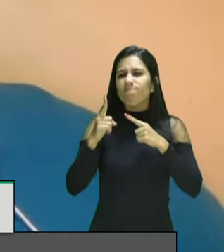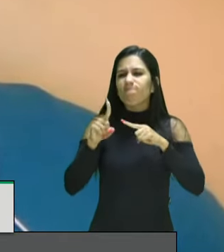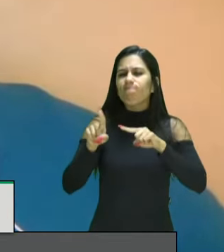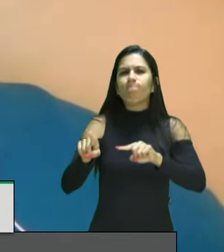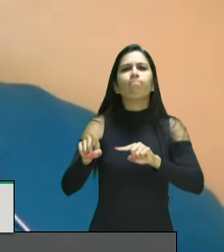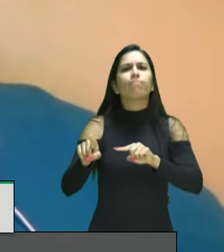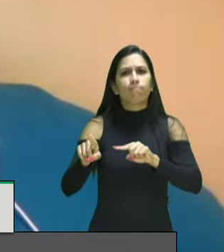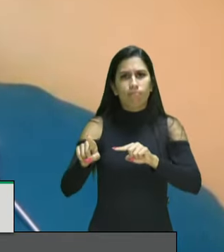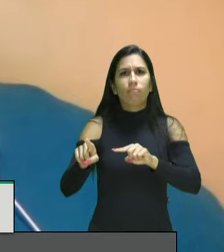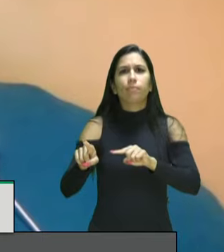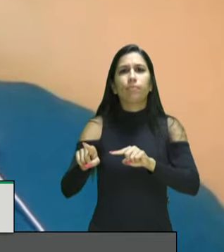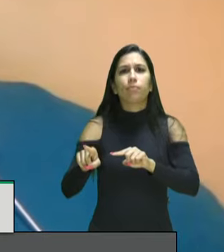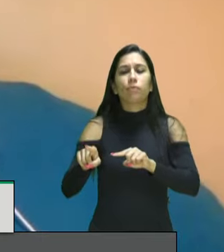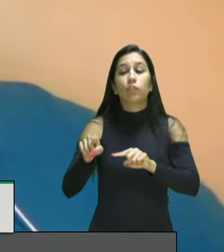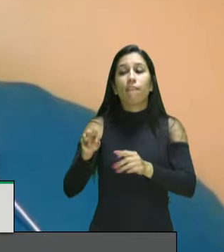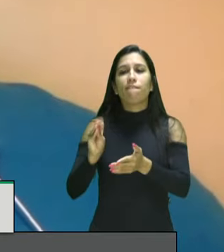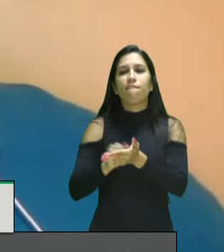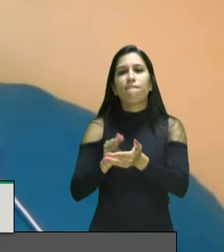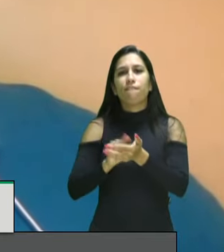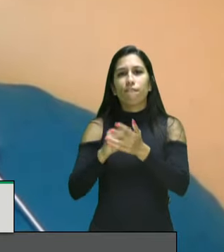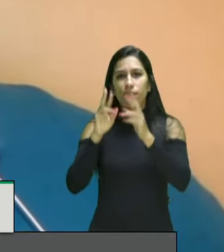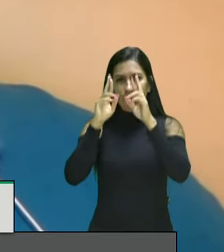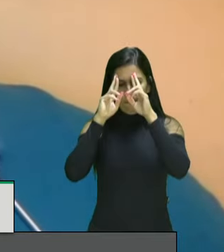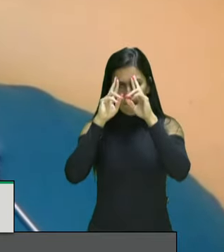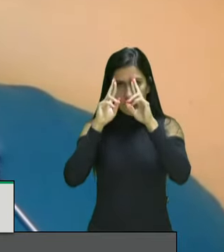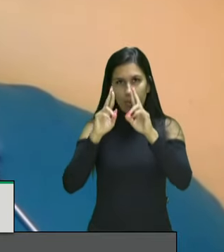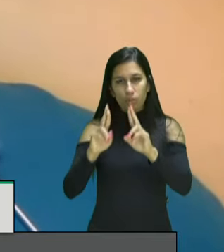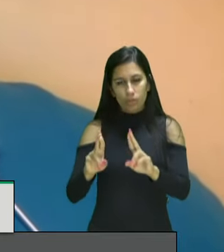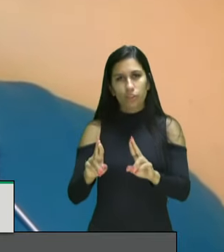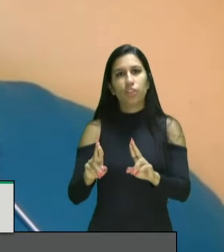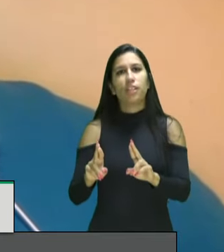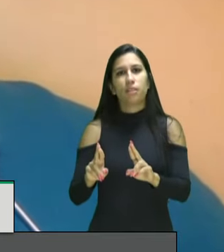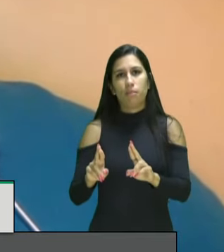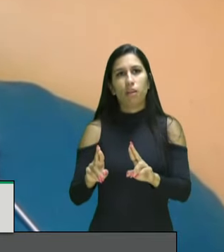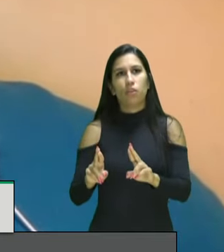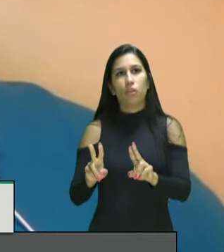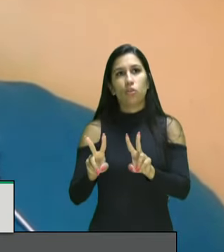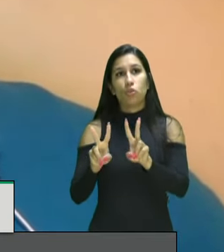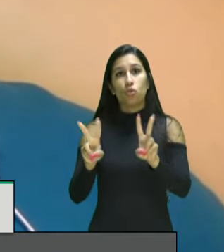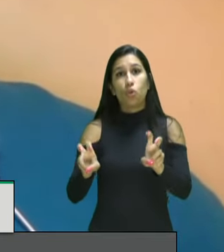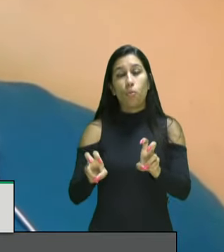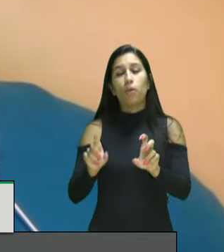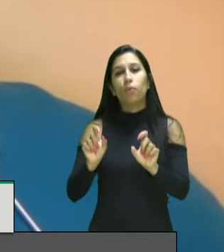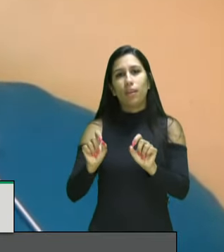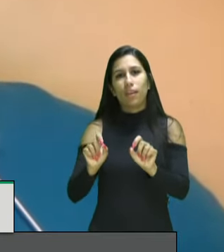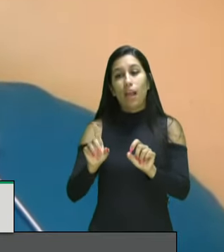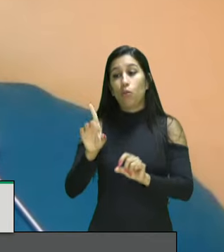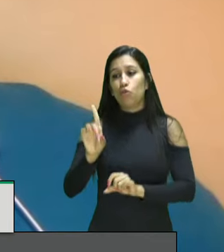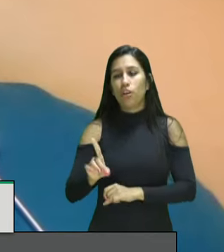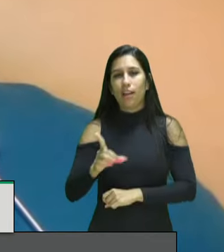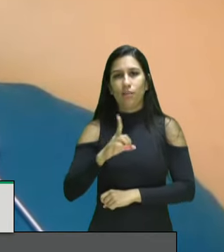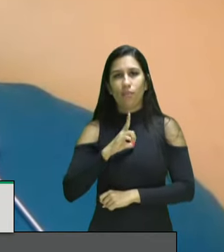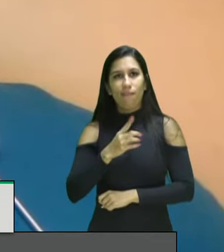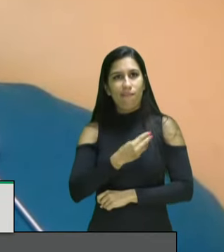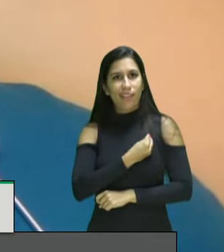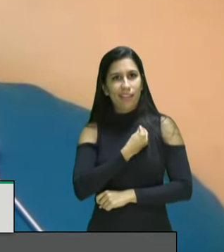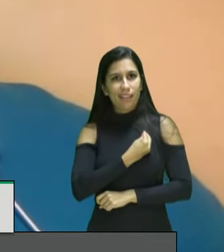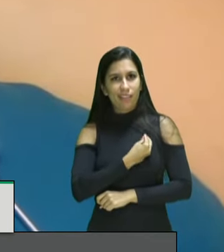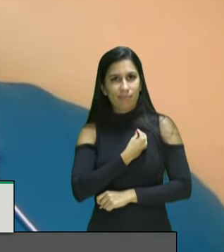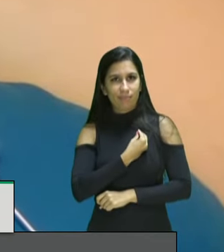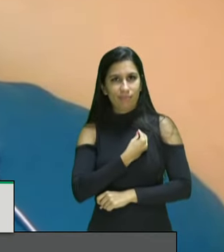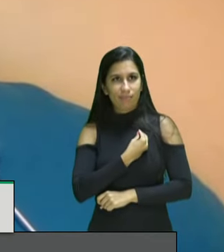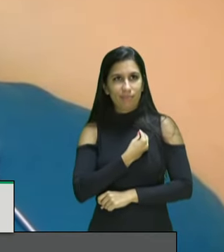fundamental que está sendo negado à população negra que é o direito à vida a